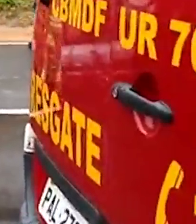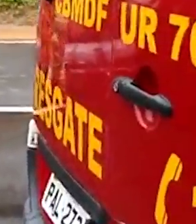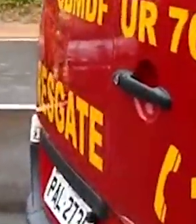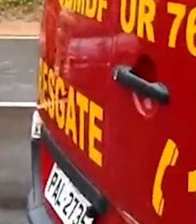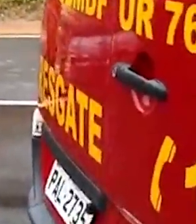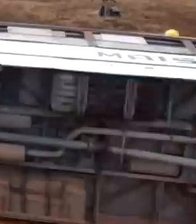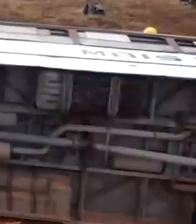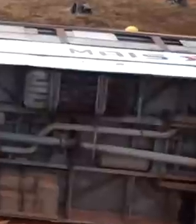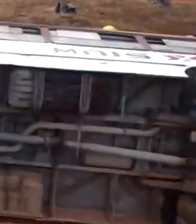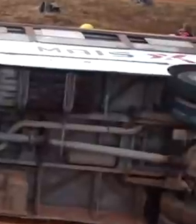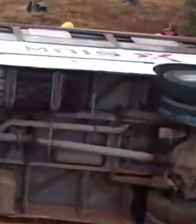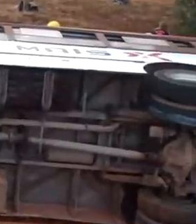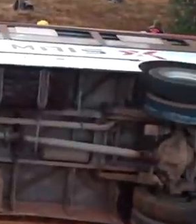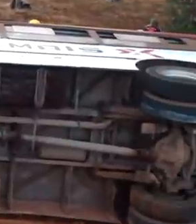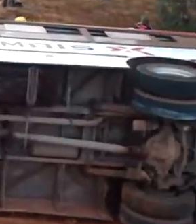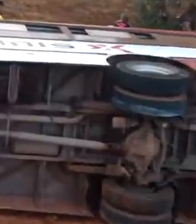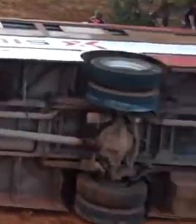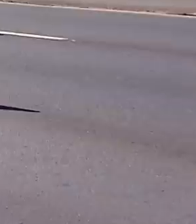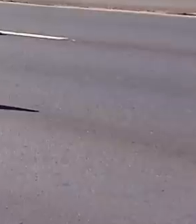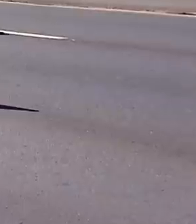Transcrição A gente por aqui.